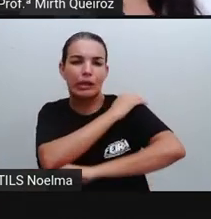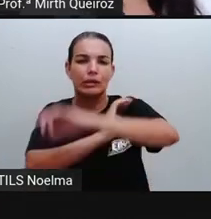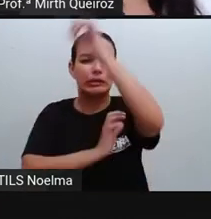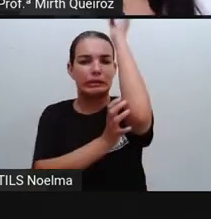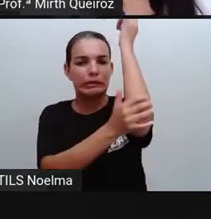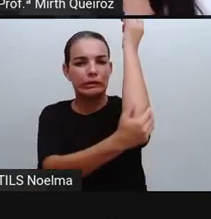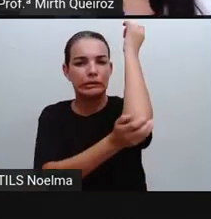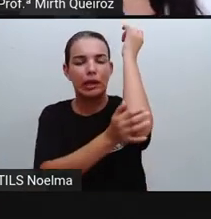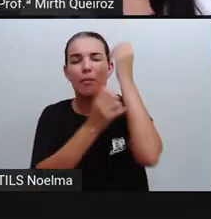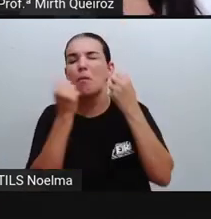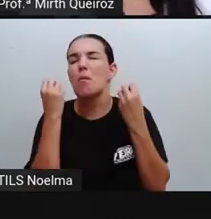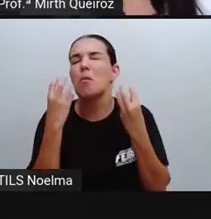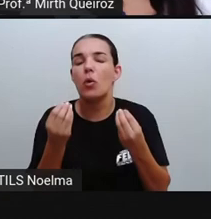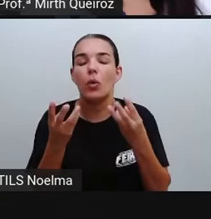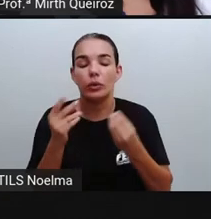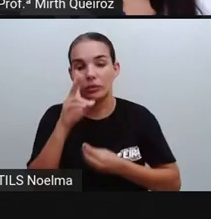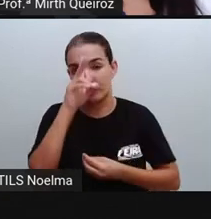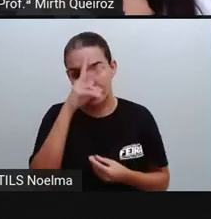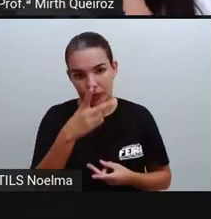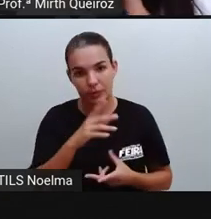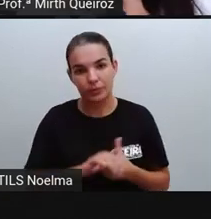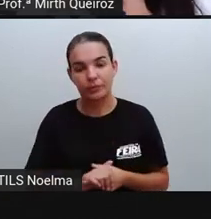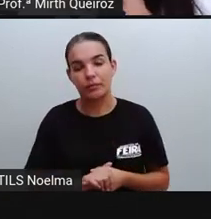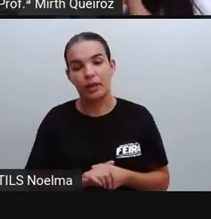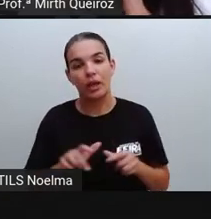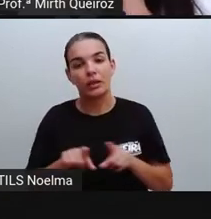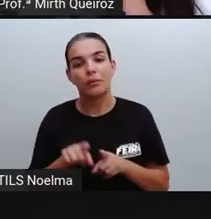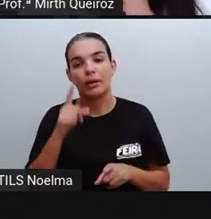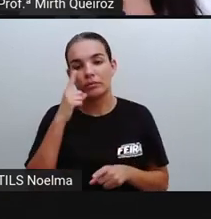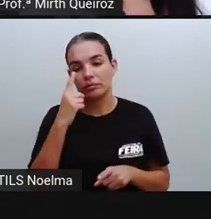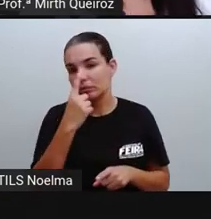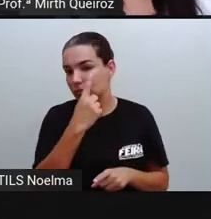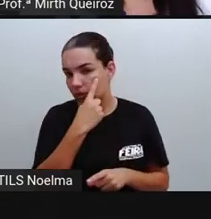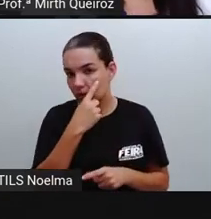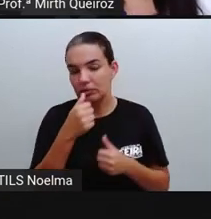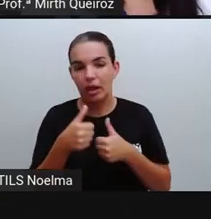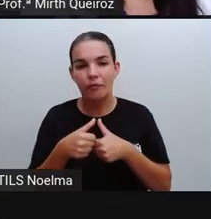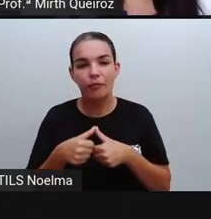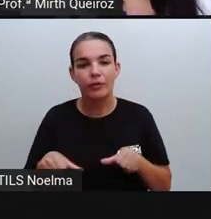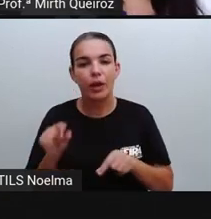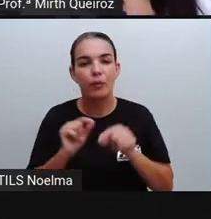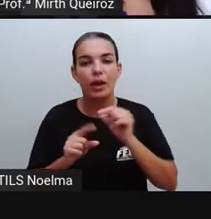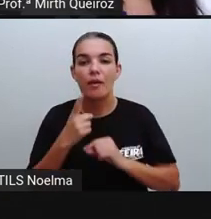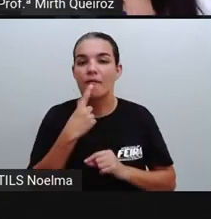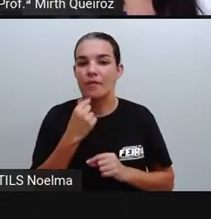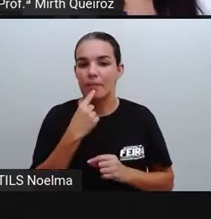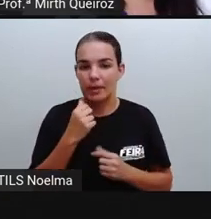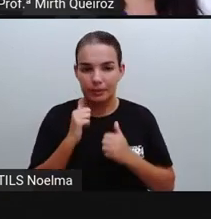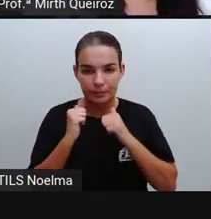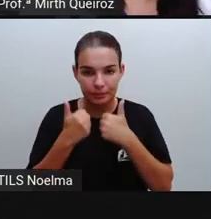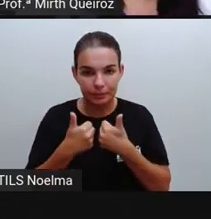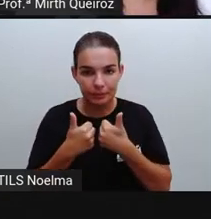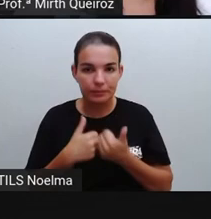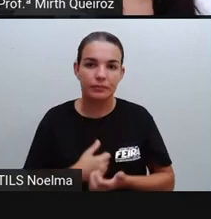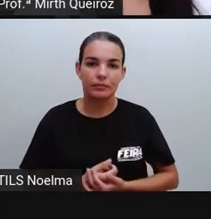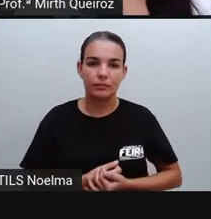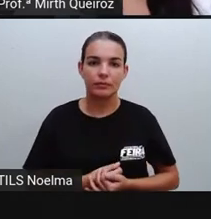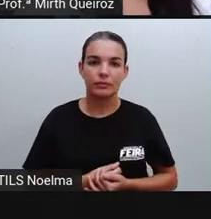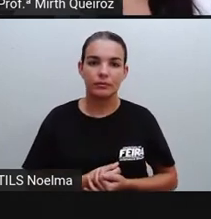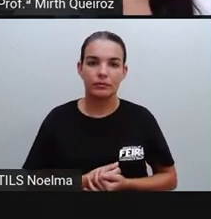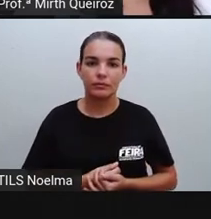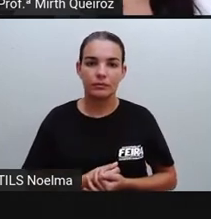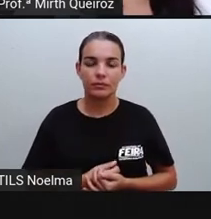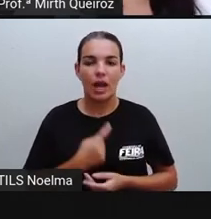na chikungunya. E a gente também vai ter os olhos, né? Os olhos ficam vermelhos, certo? E